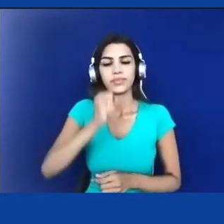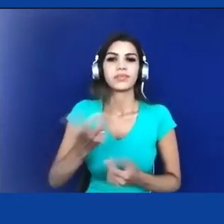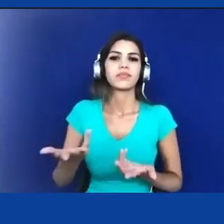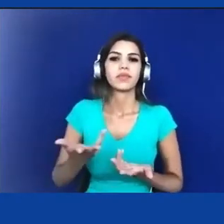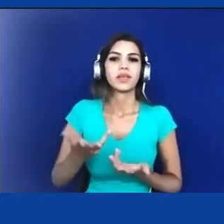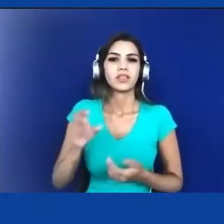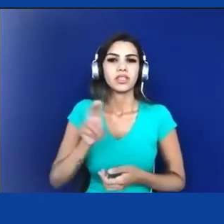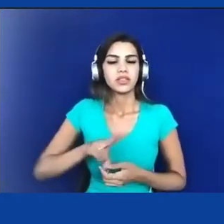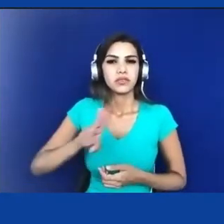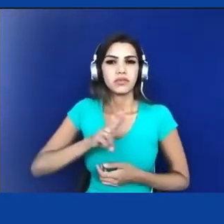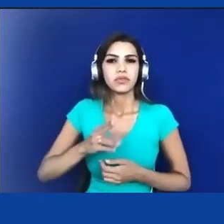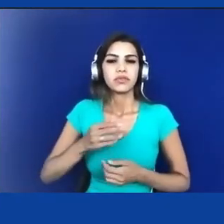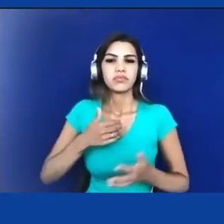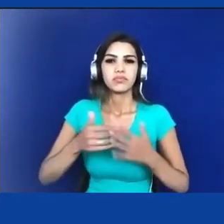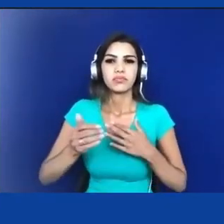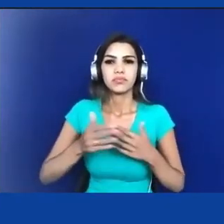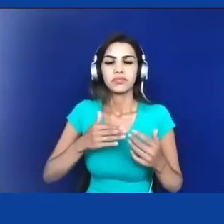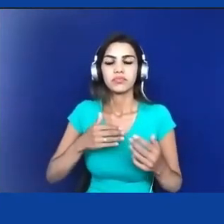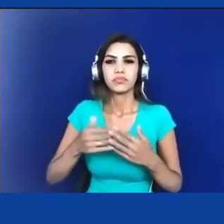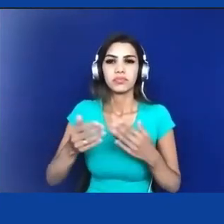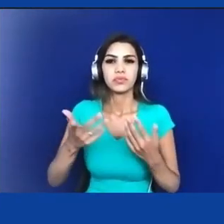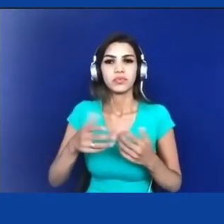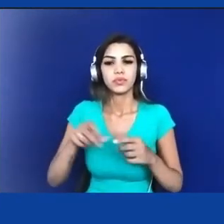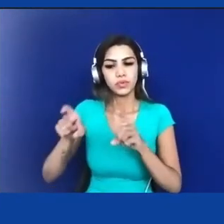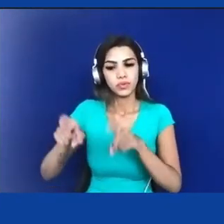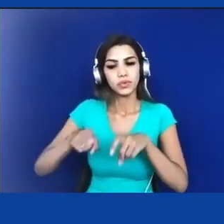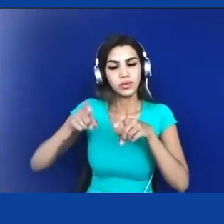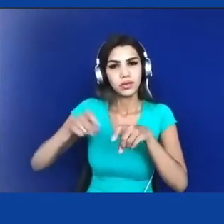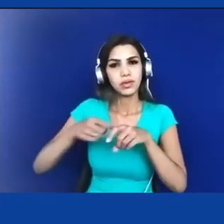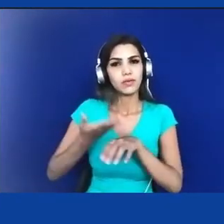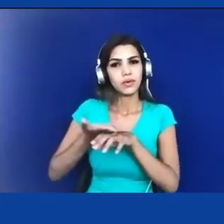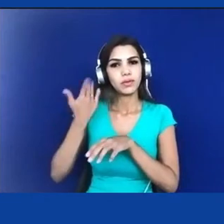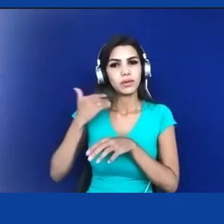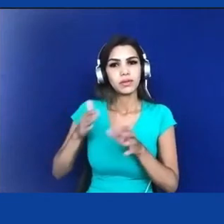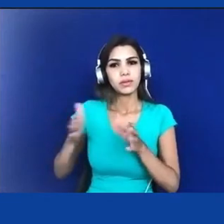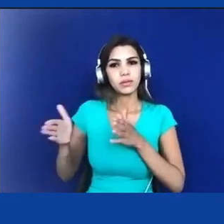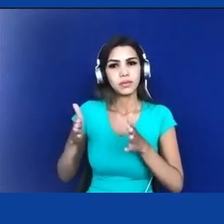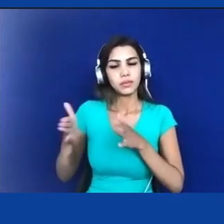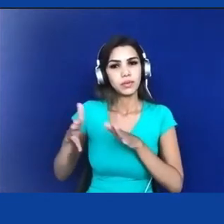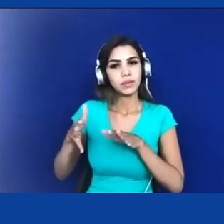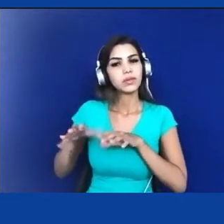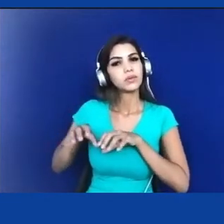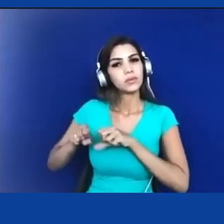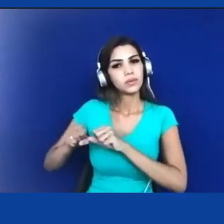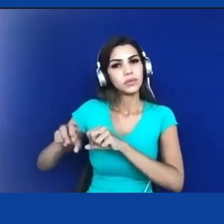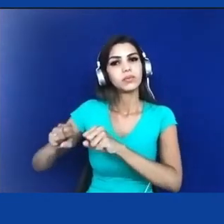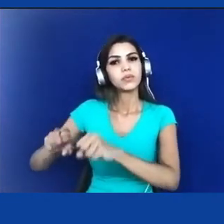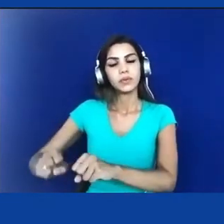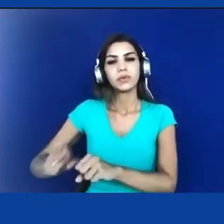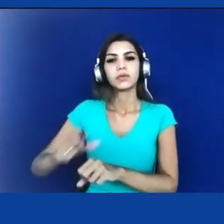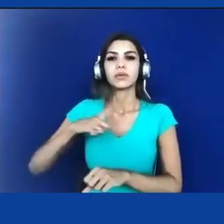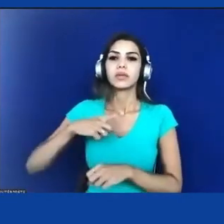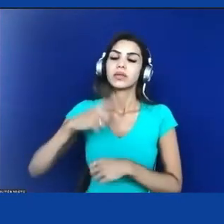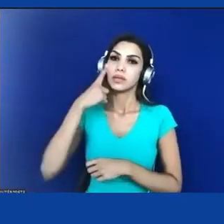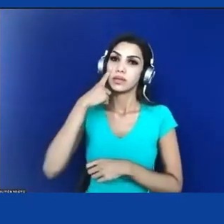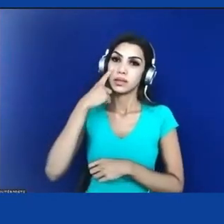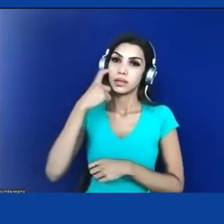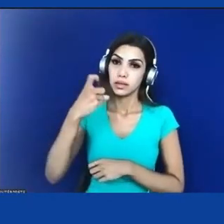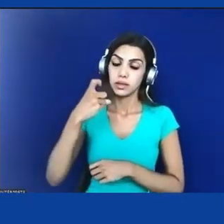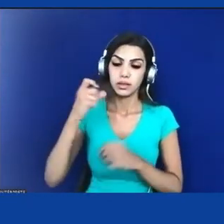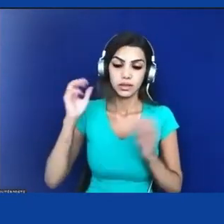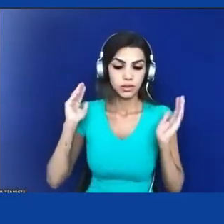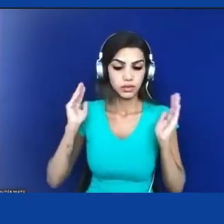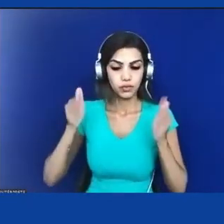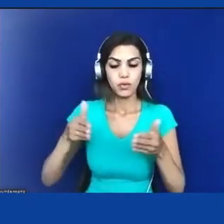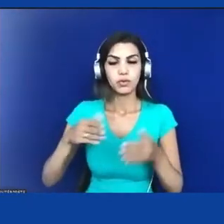e nomadismo da lavoura colonial, que no fundo respondia a interesses exclusivamente particulares,